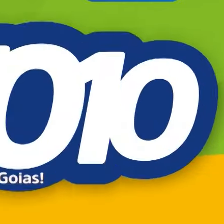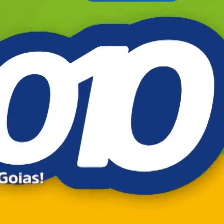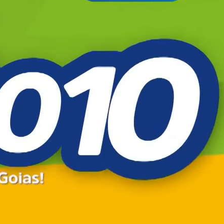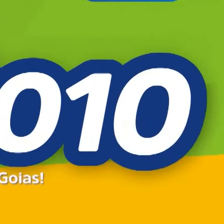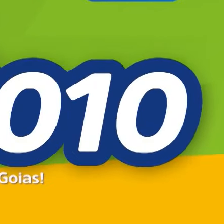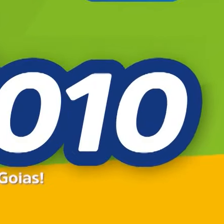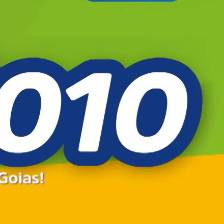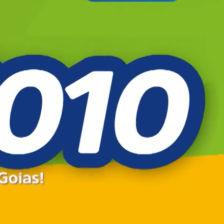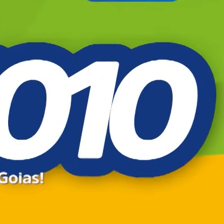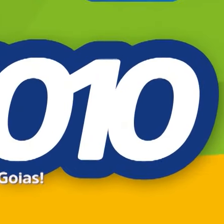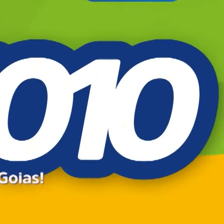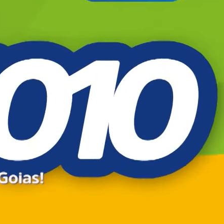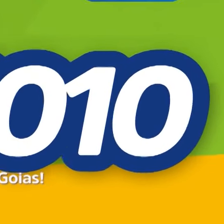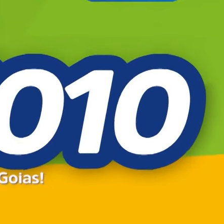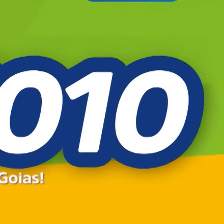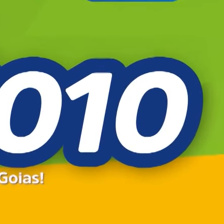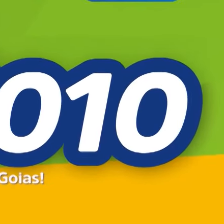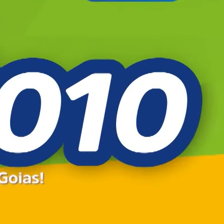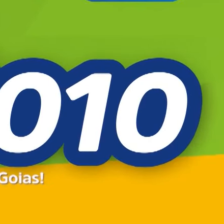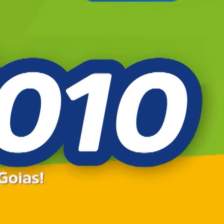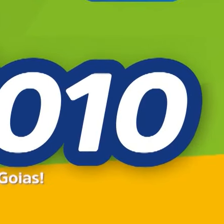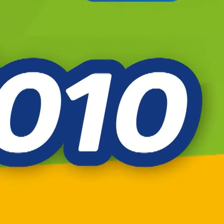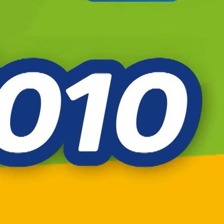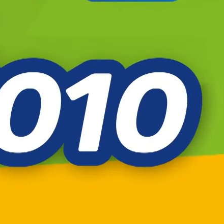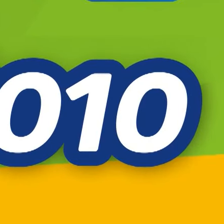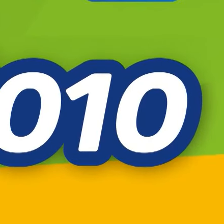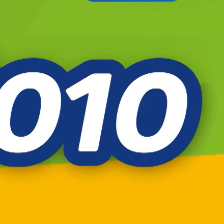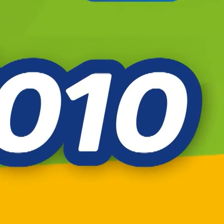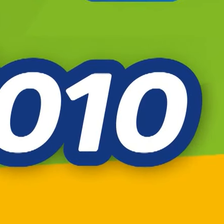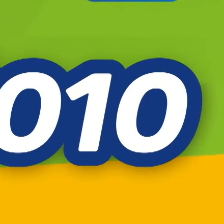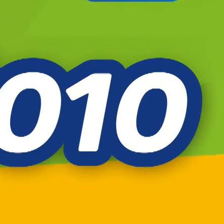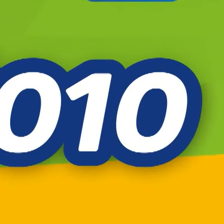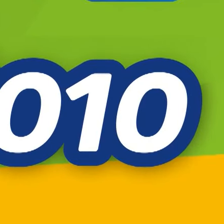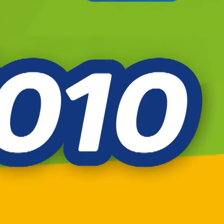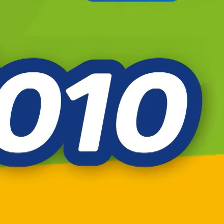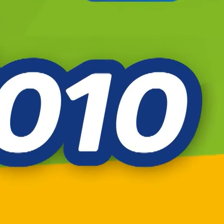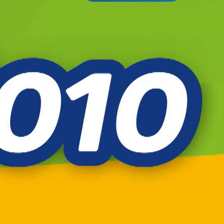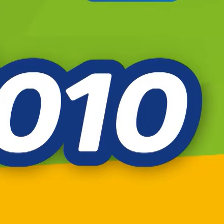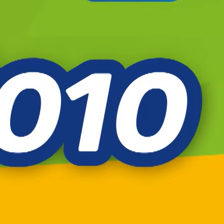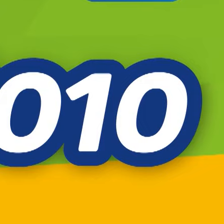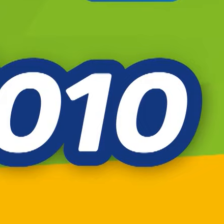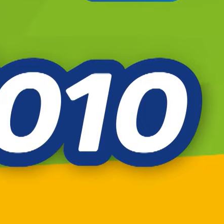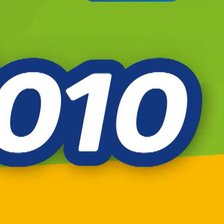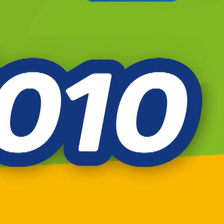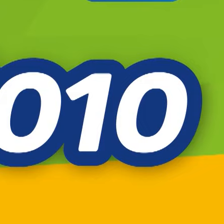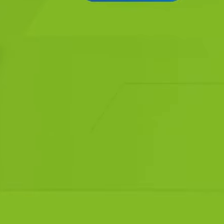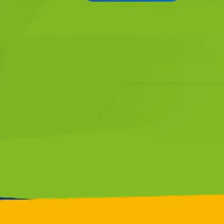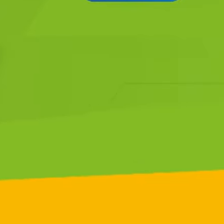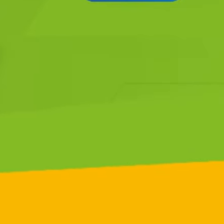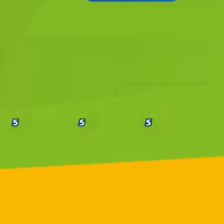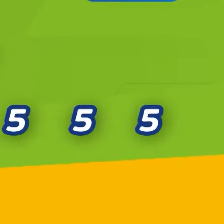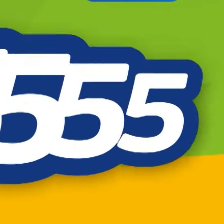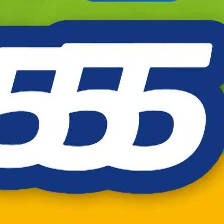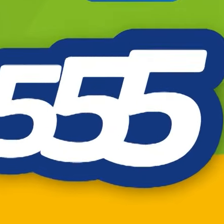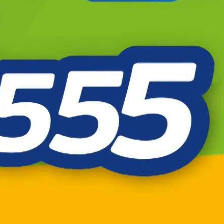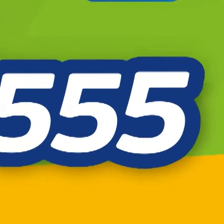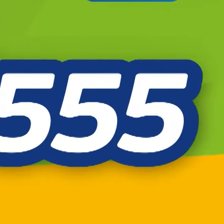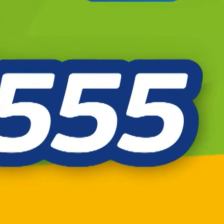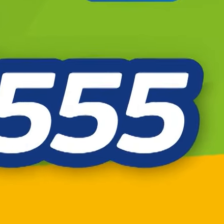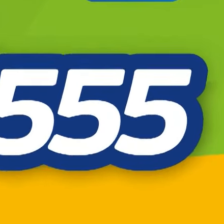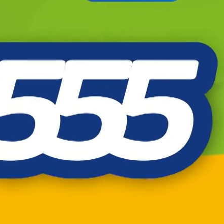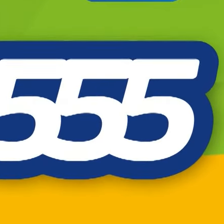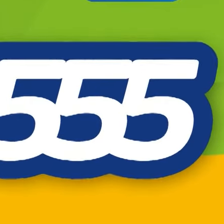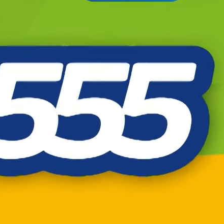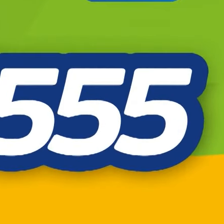Max Menezes. Vamos juntos melhorar a vida das pessoas em Goiás. Para deputado estadual, vote 55010. Para deputado estadual,